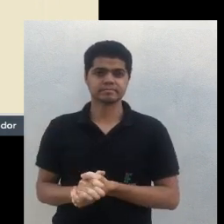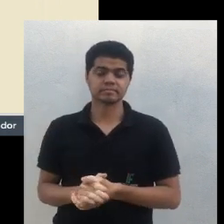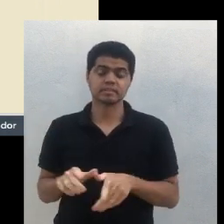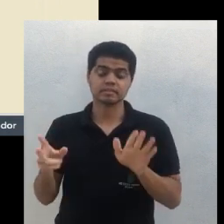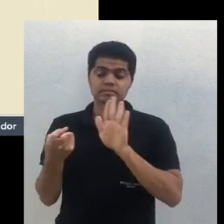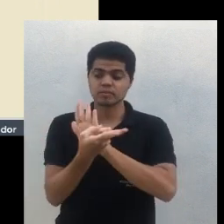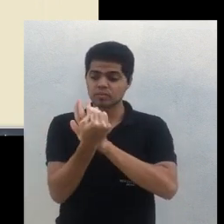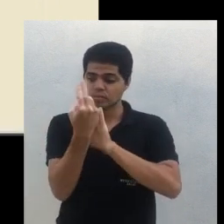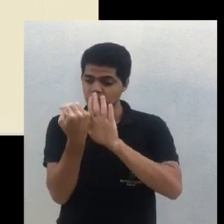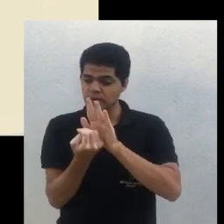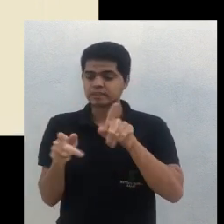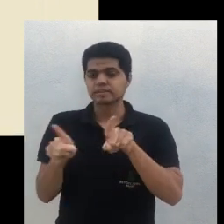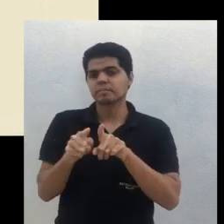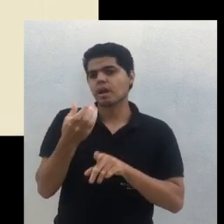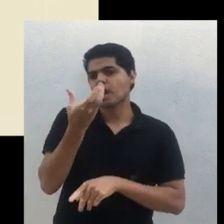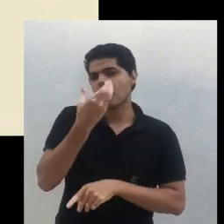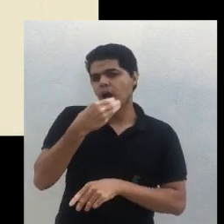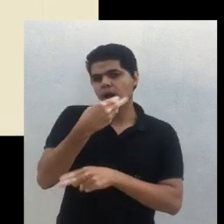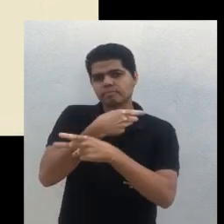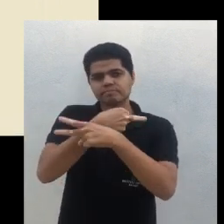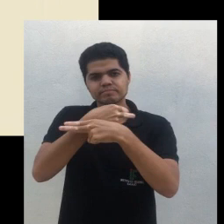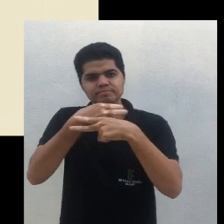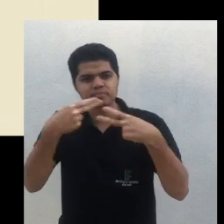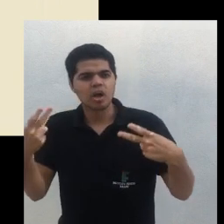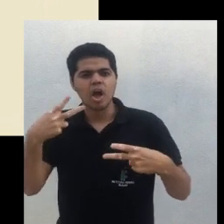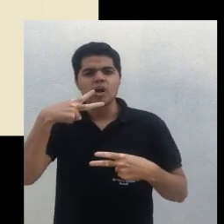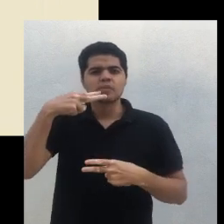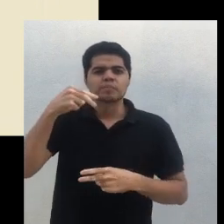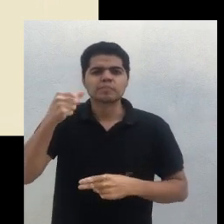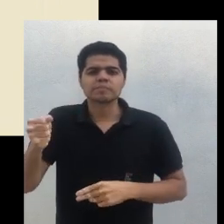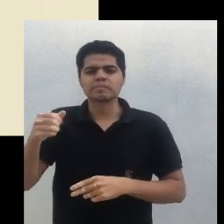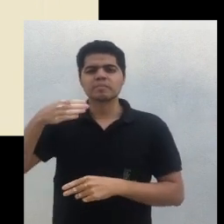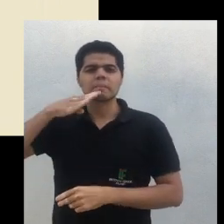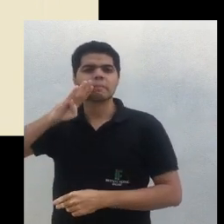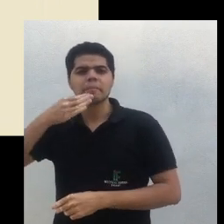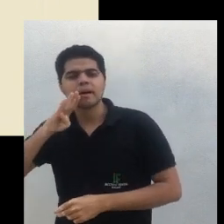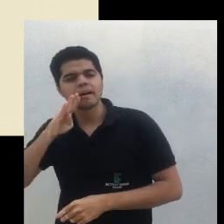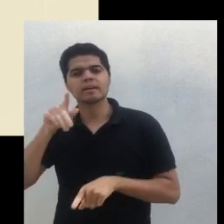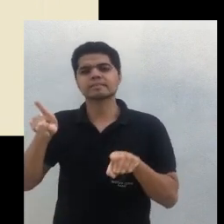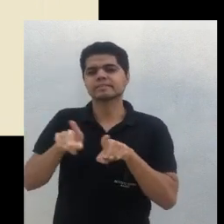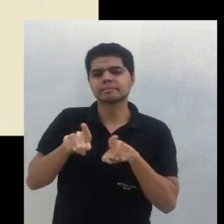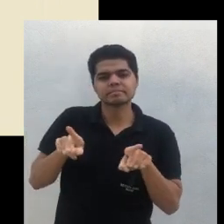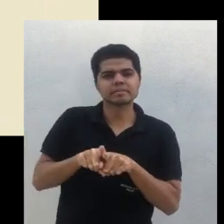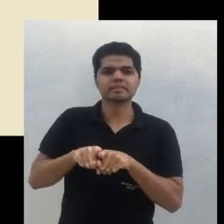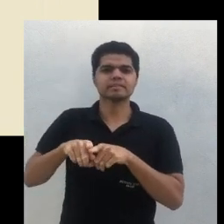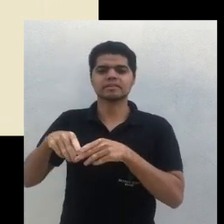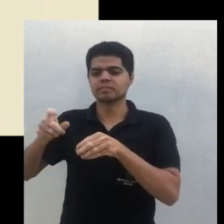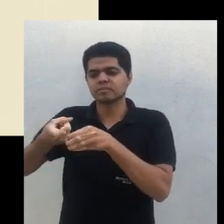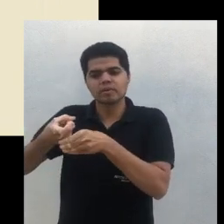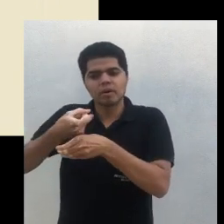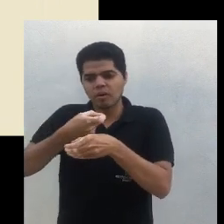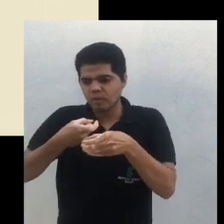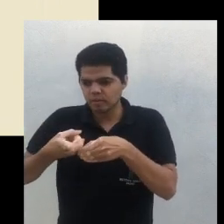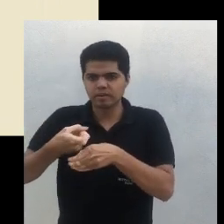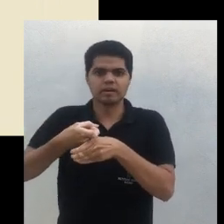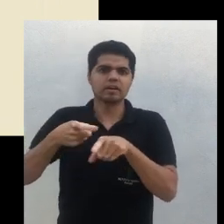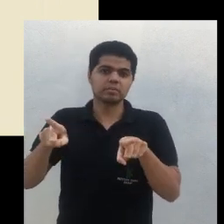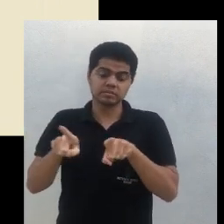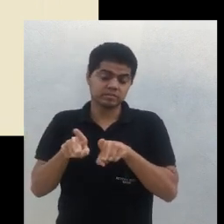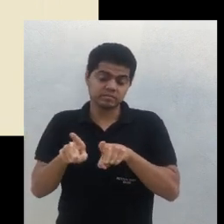arbórea nativa ela vai estar espalhada aqui no sistema porque o plantio dela aqui não foi interesse comercial